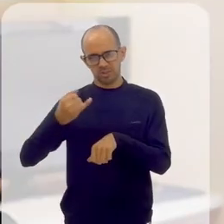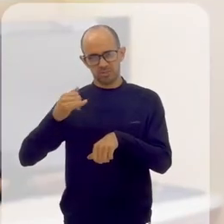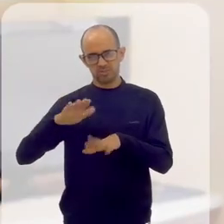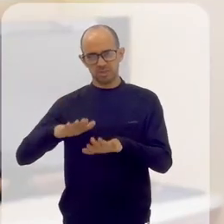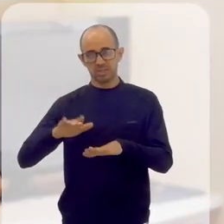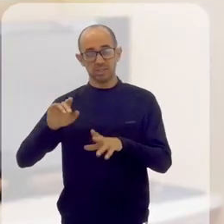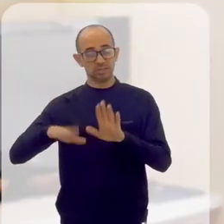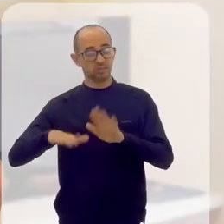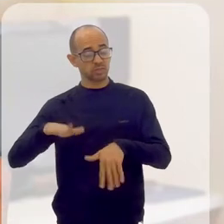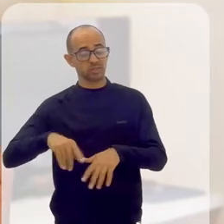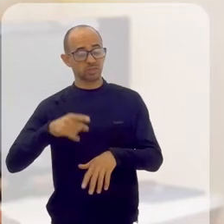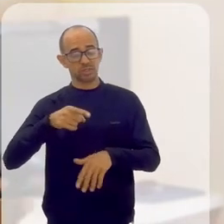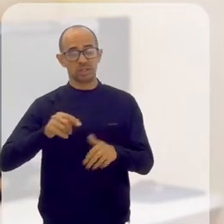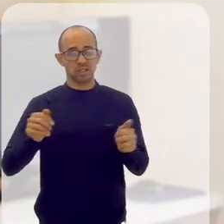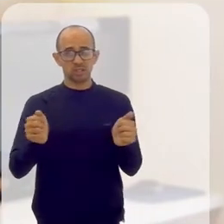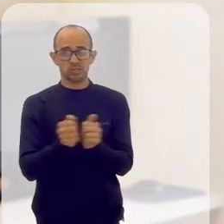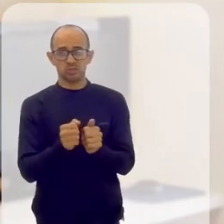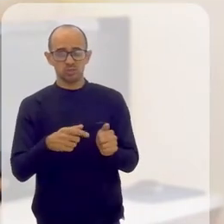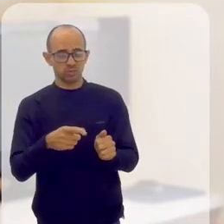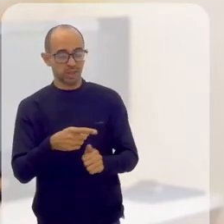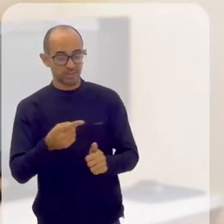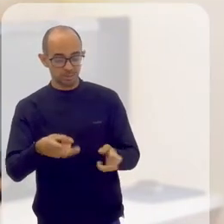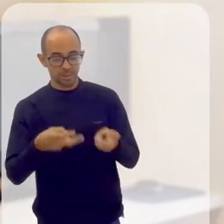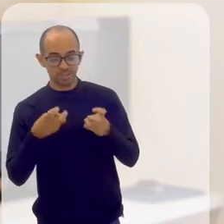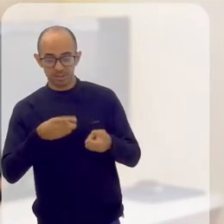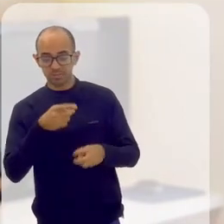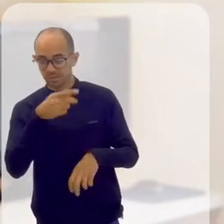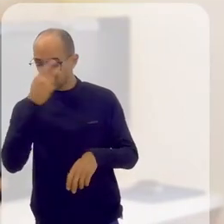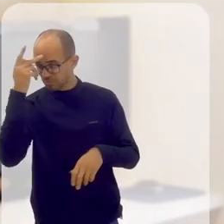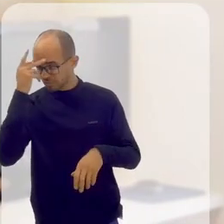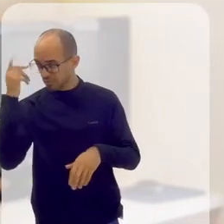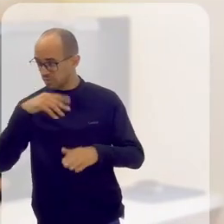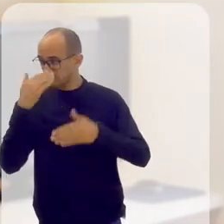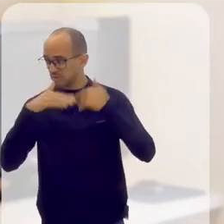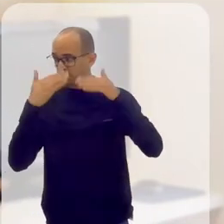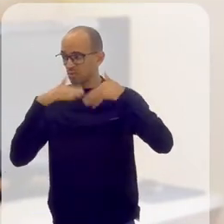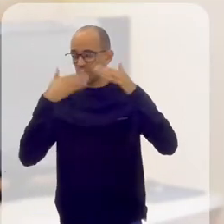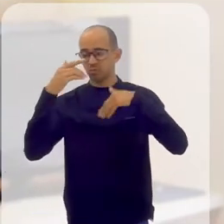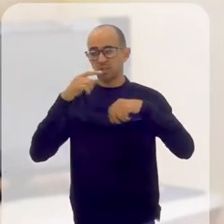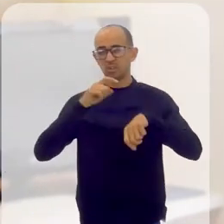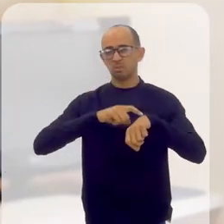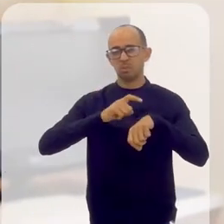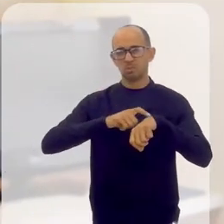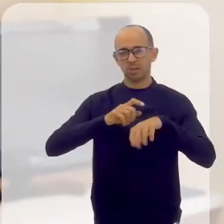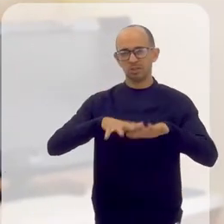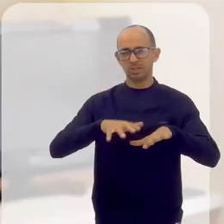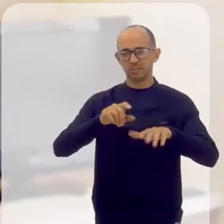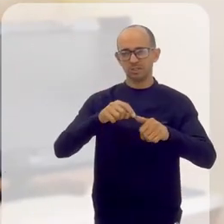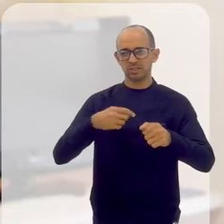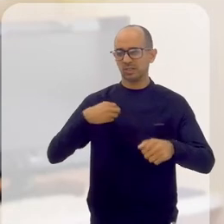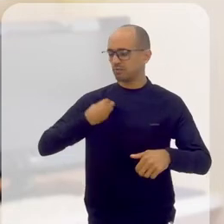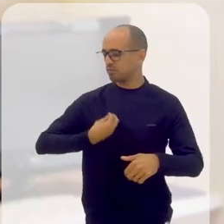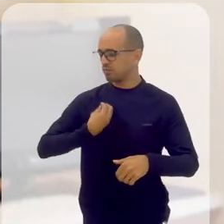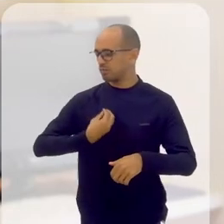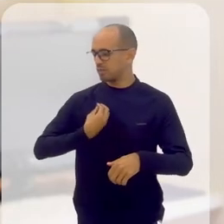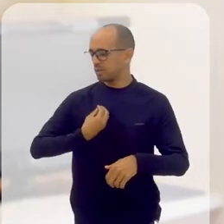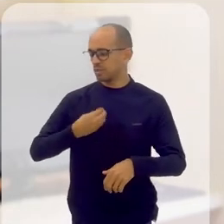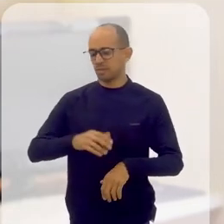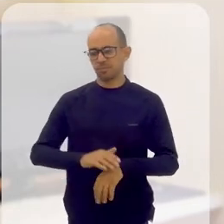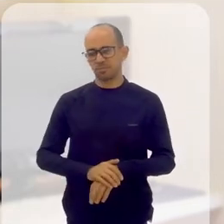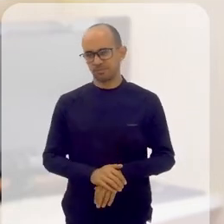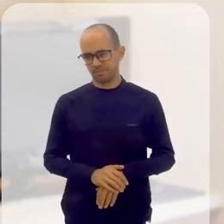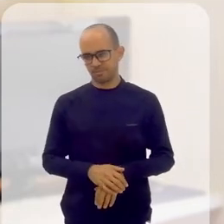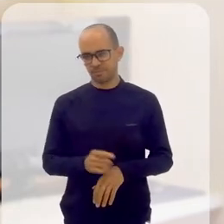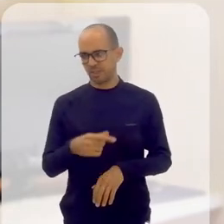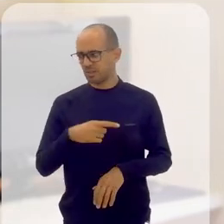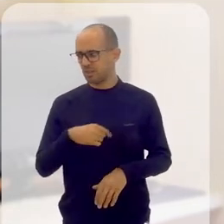pessoas e essas pessoas desabrochando nesse momento da vida. Você tem alguma história para